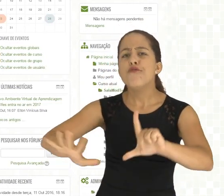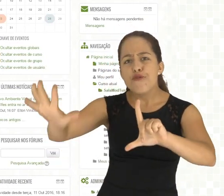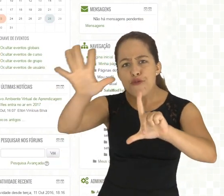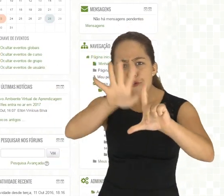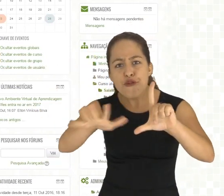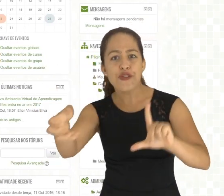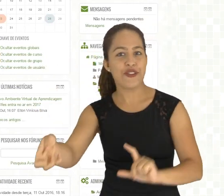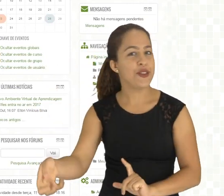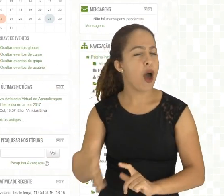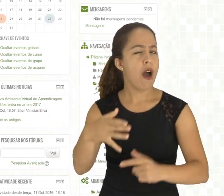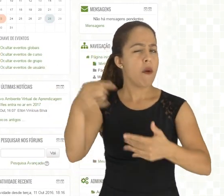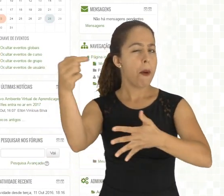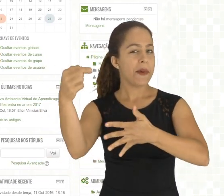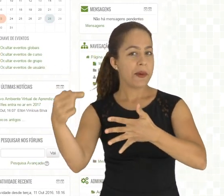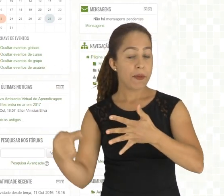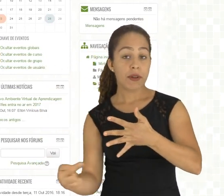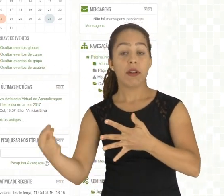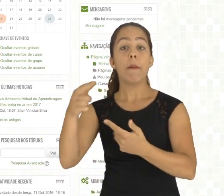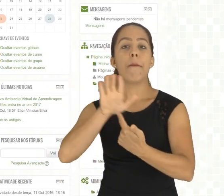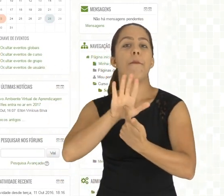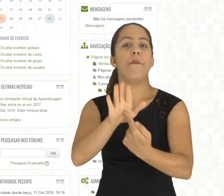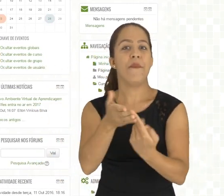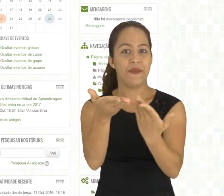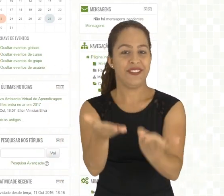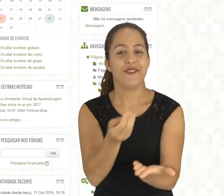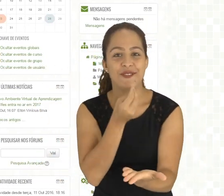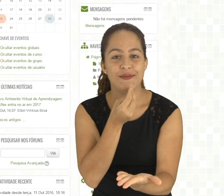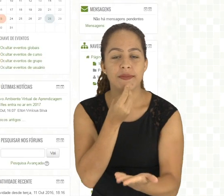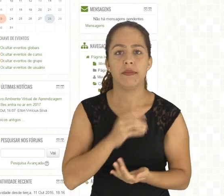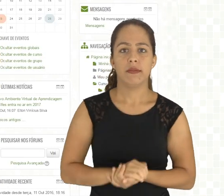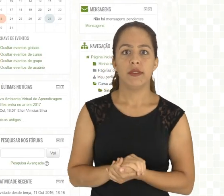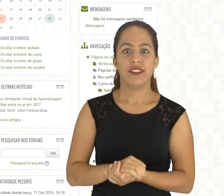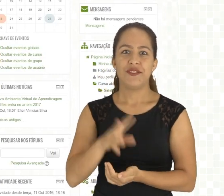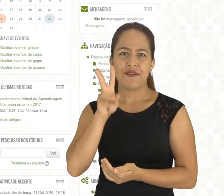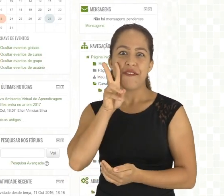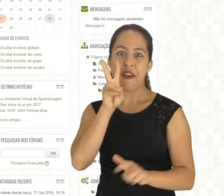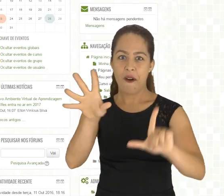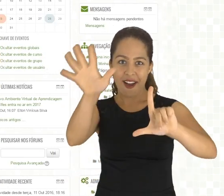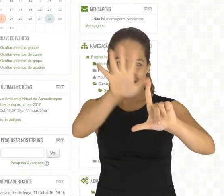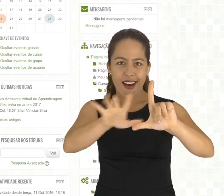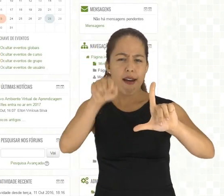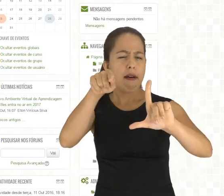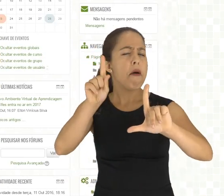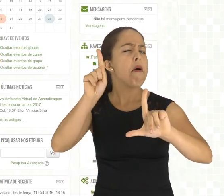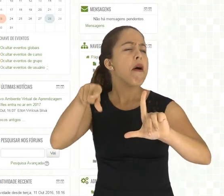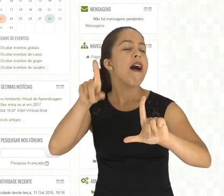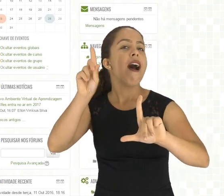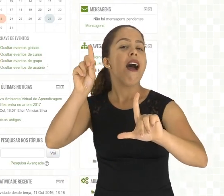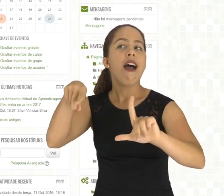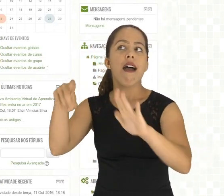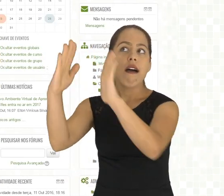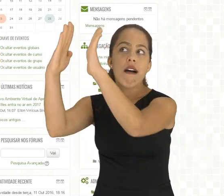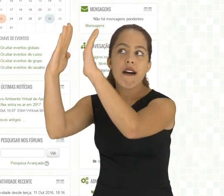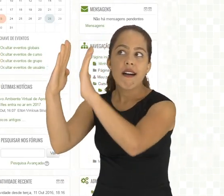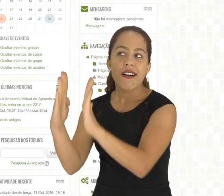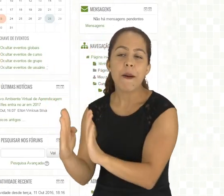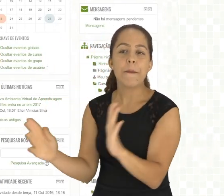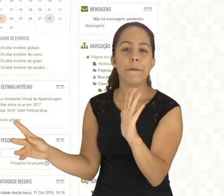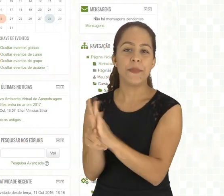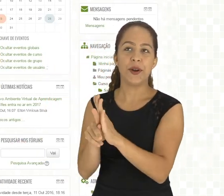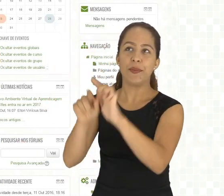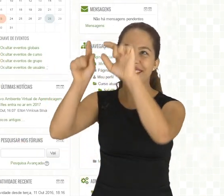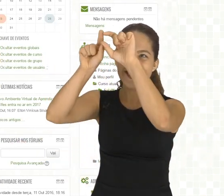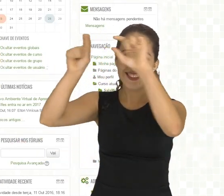recursos e que a gente vai mostrar para você. Isso que você está vendo na tela é a página inicial de uma disciplina